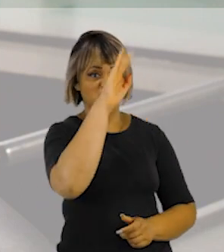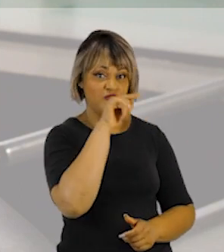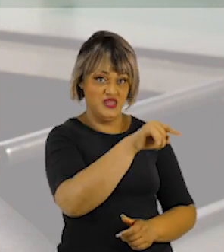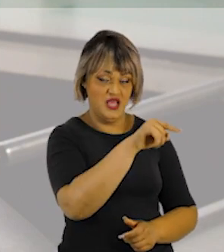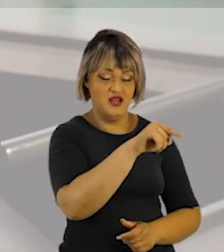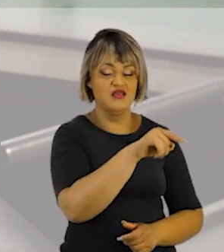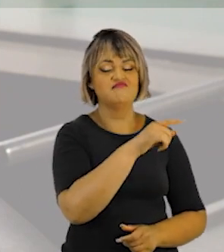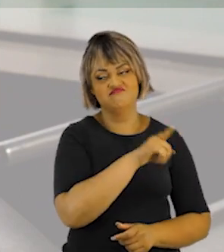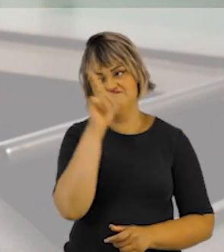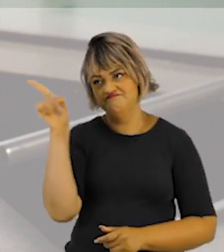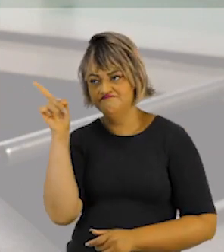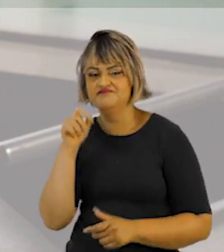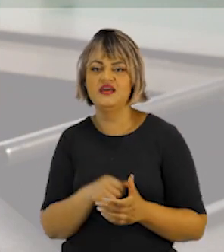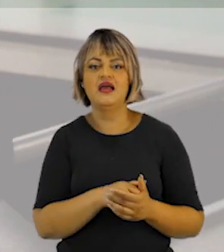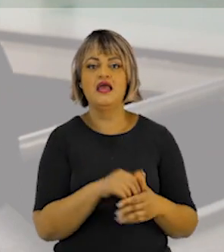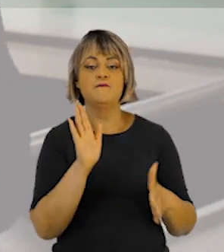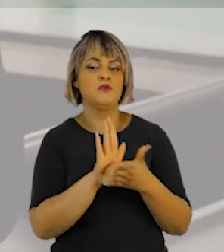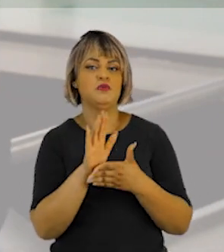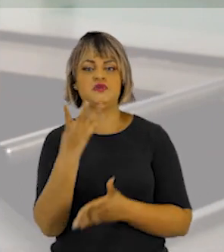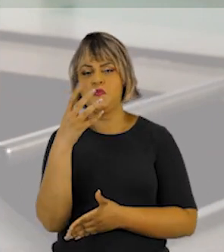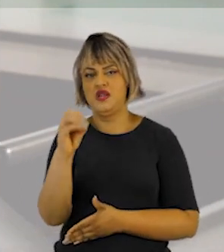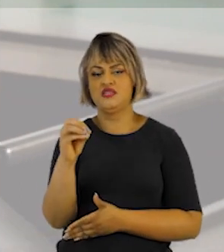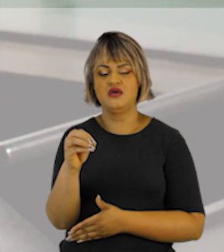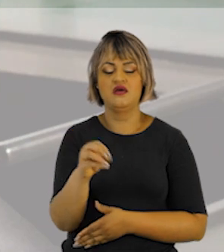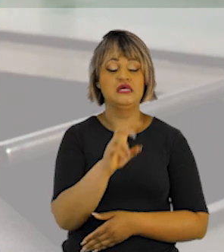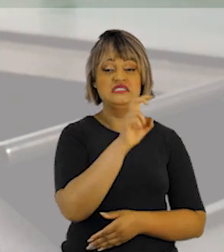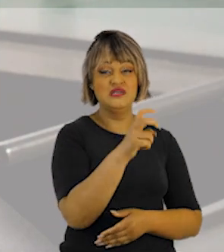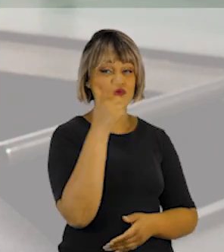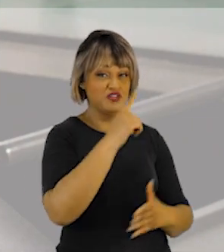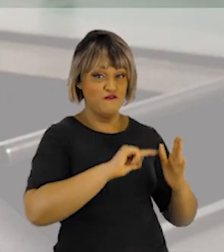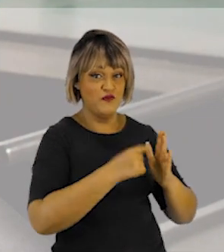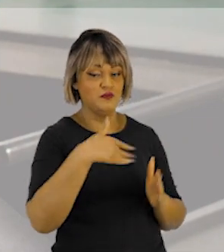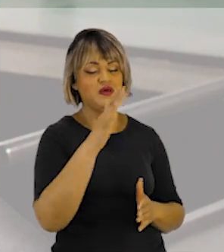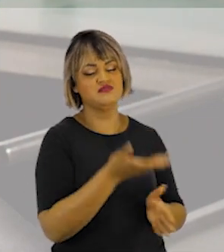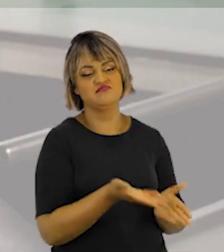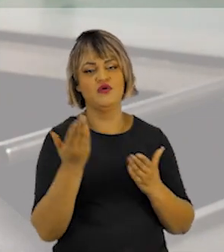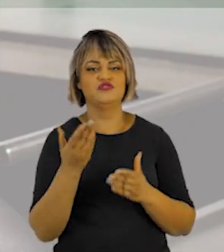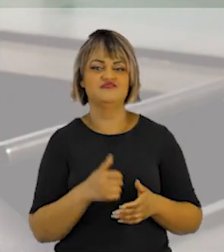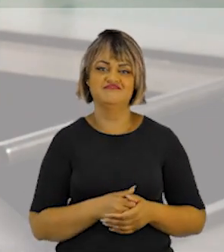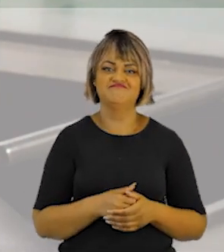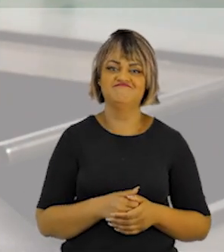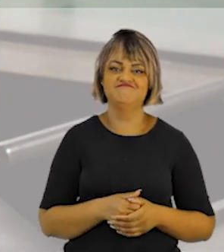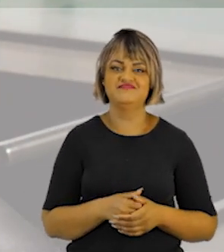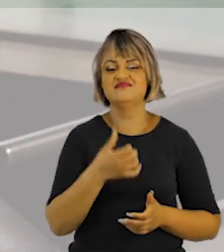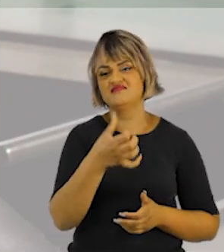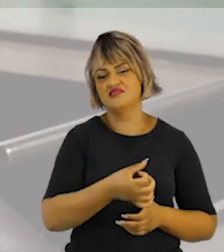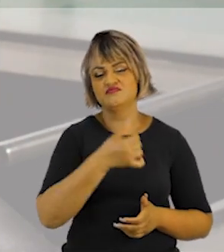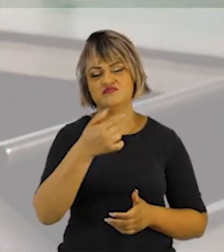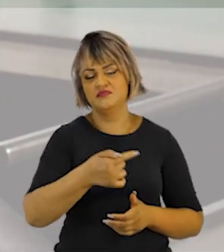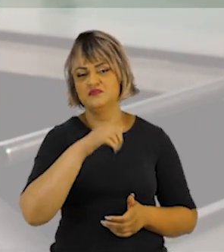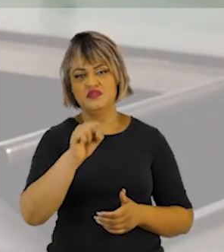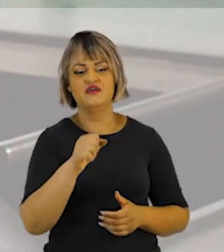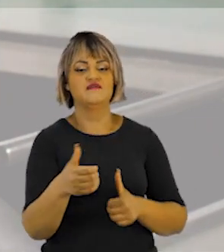votados do partido. Vamos imaginar, o partido lançou 40 candidatos, os 5 mais votados estarão eleitos, o 6º, o 7º, o 8º,